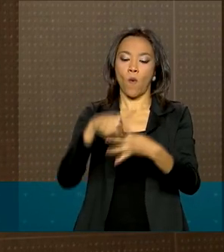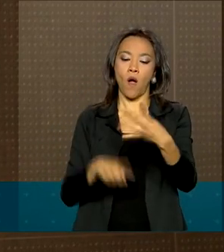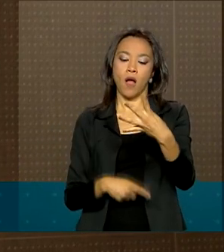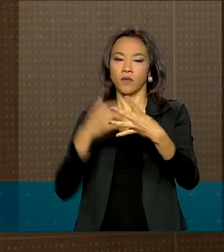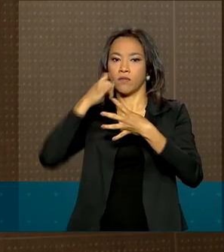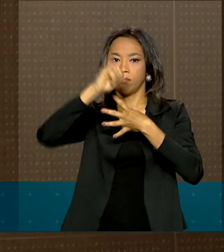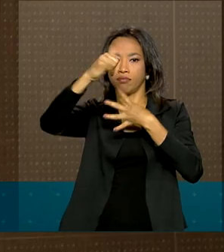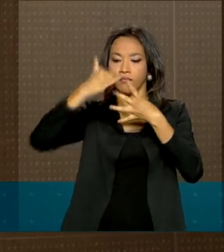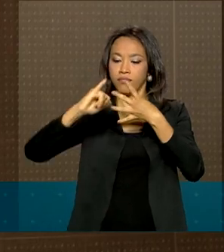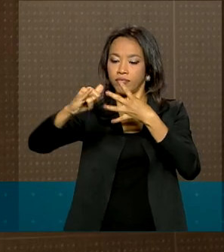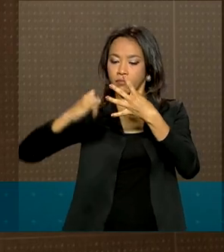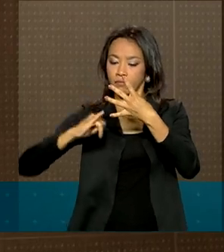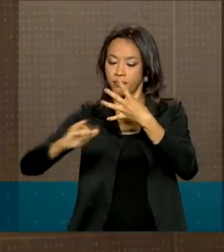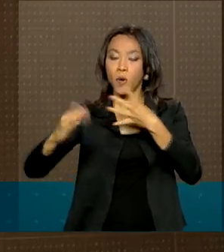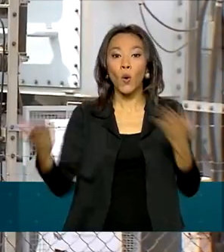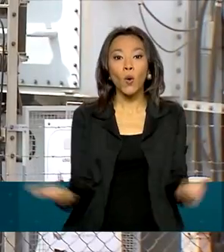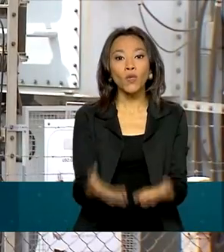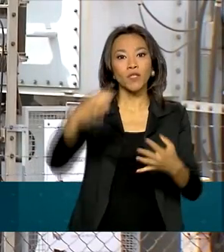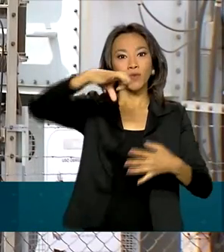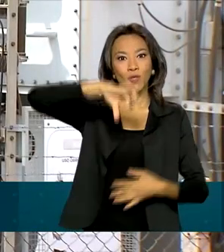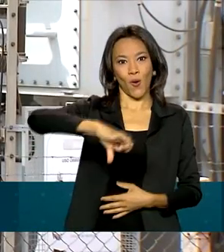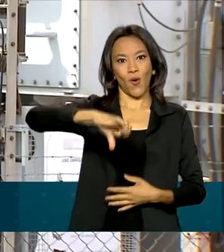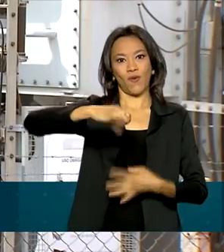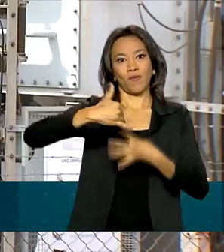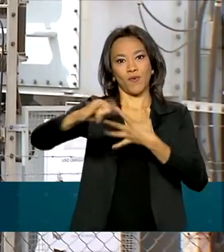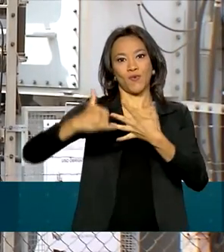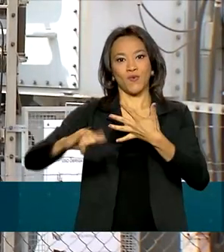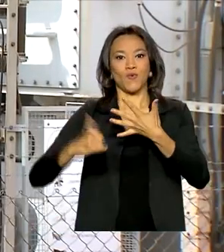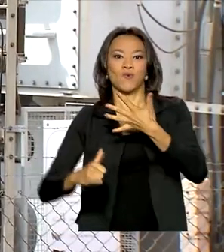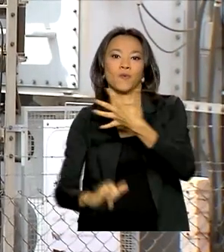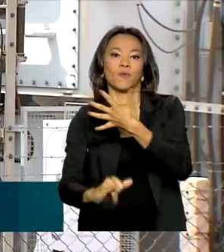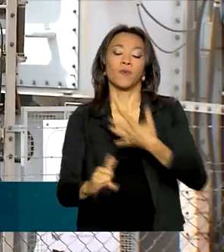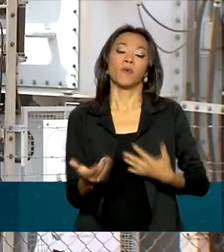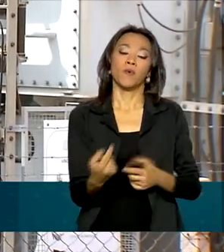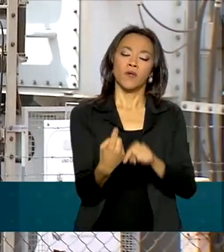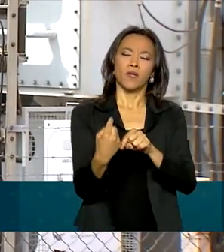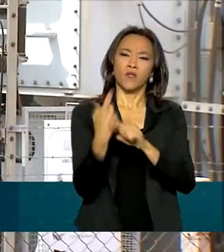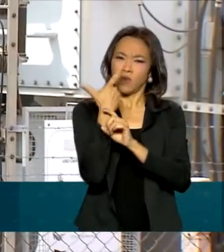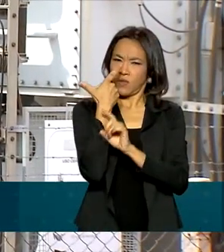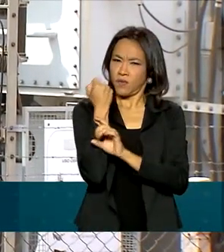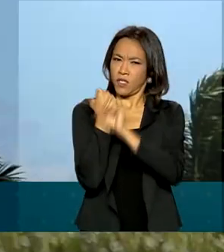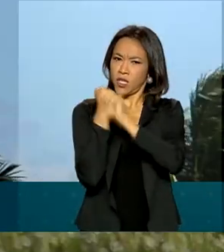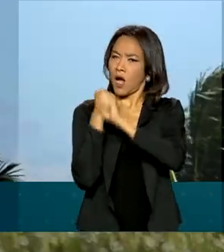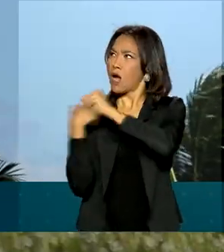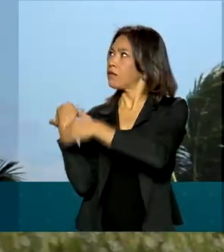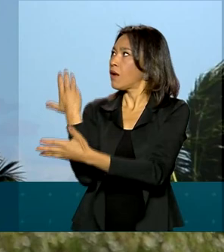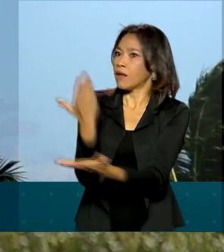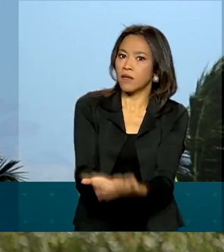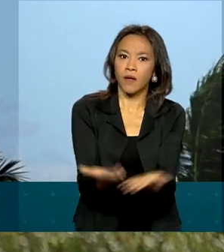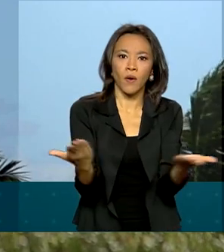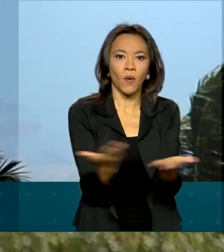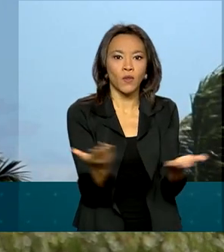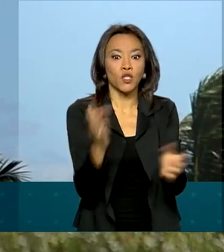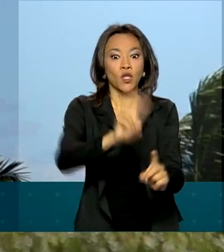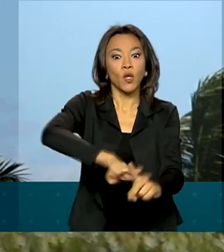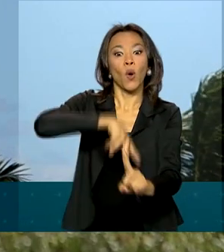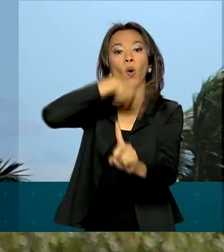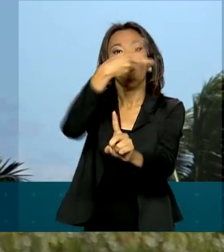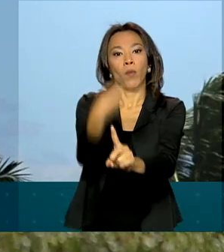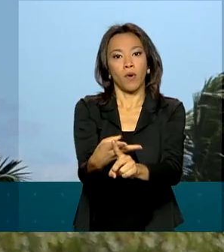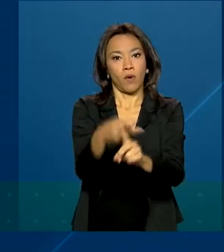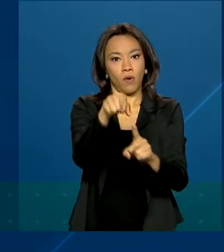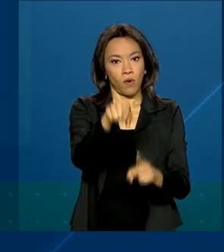Hoje nós temos nove fontes. Nos últimos 20 anos, o Brasil mais que dobrou a capacidade elétrica